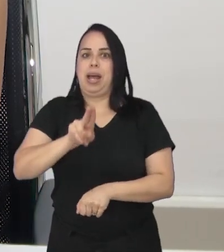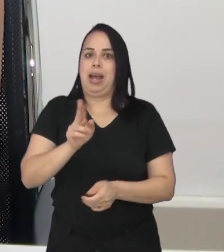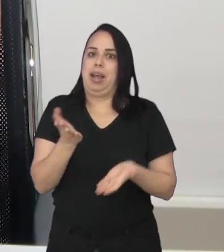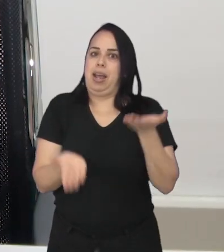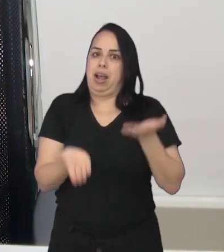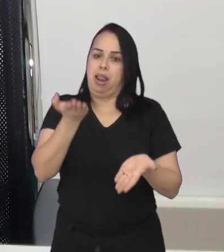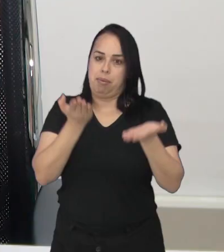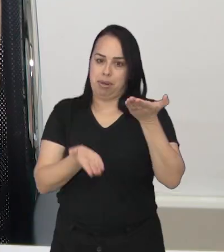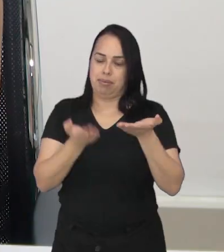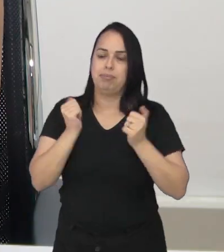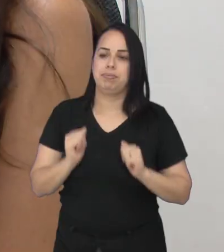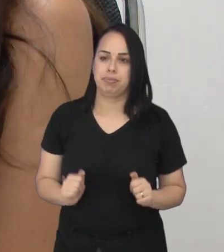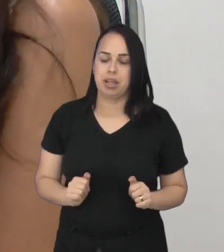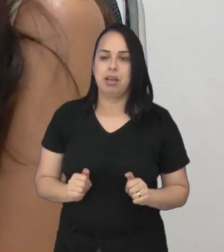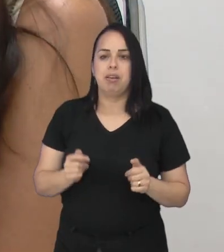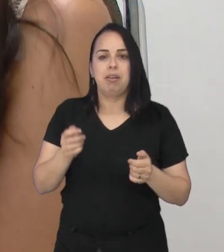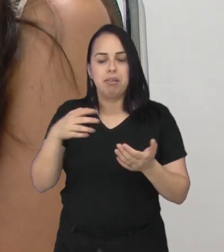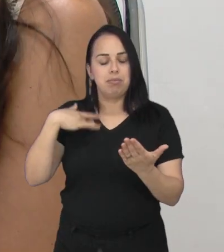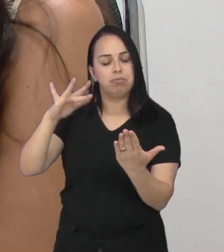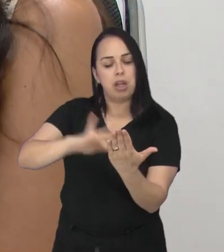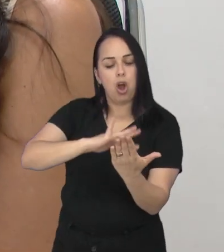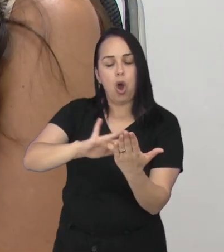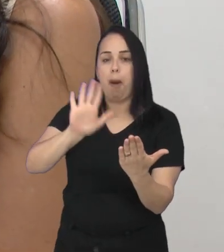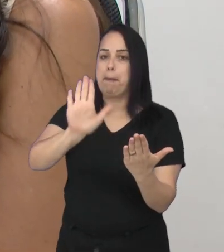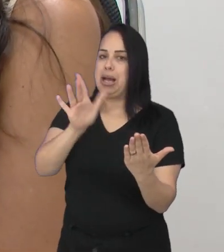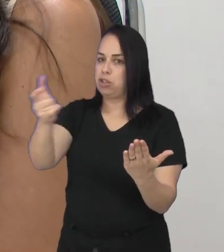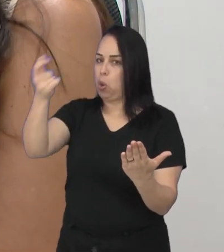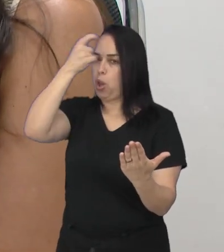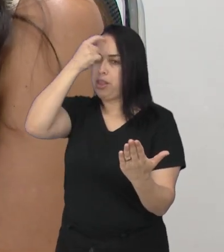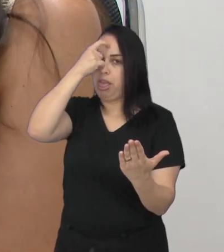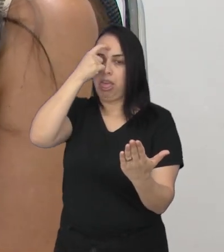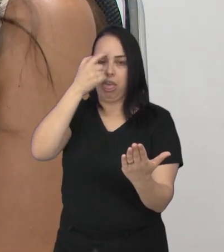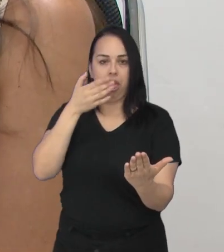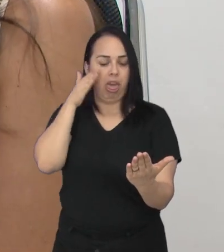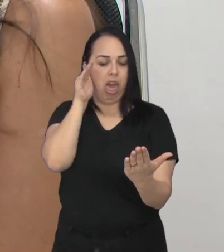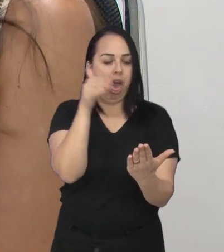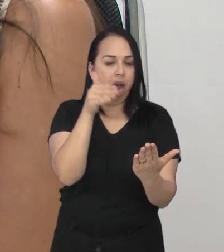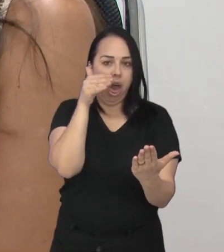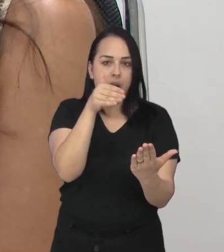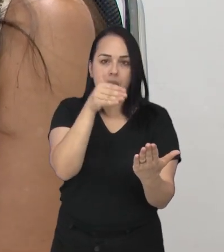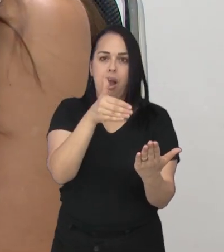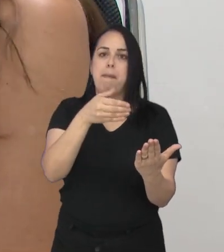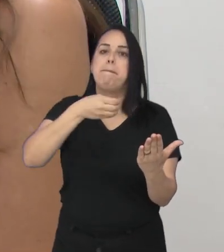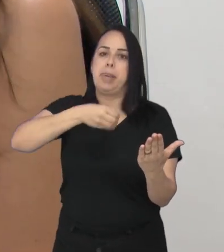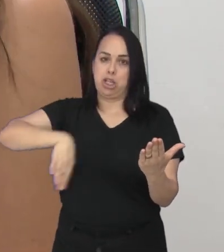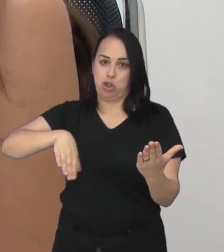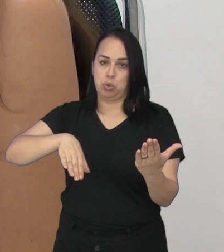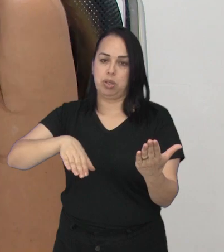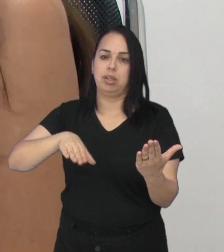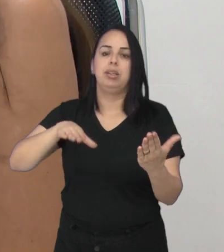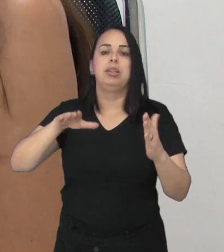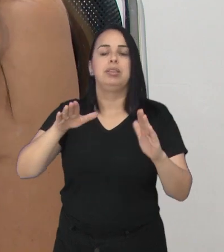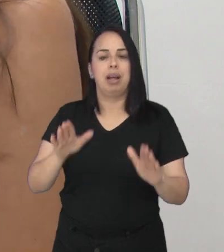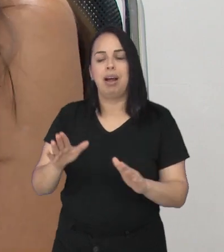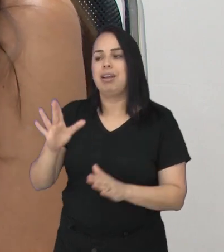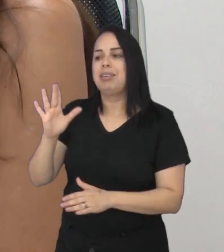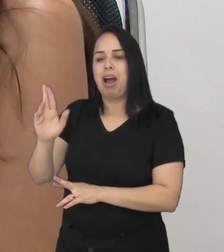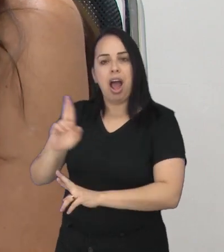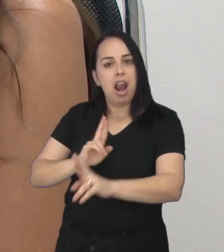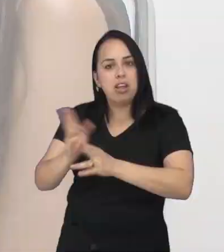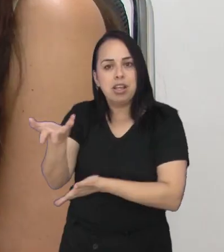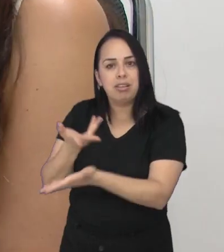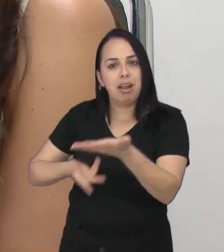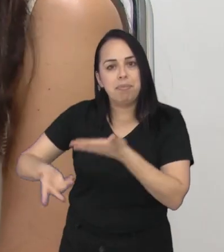preciso saber usar. Ter equilíbrio nisso tudo, fazer uso de forma consciente. O excesso de qualquer coisa vai me trazer